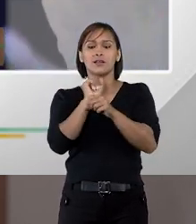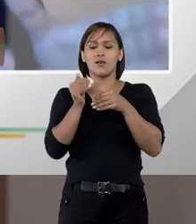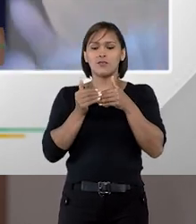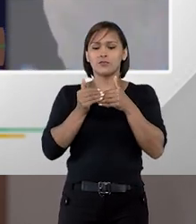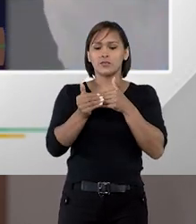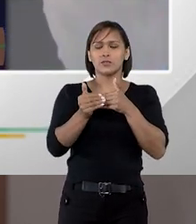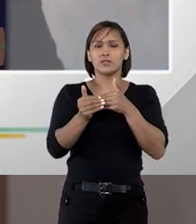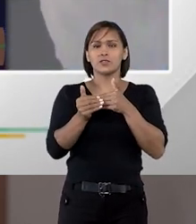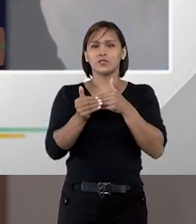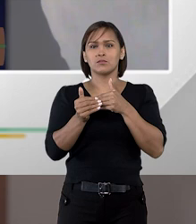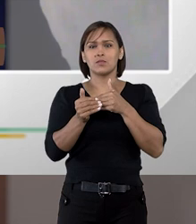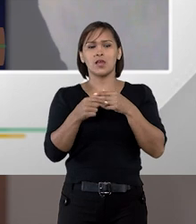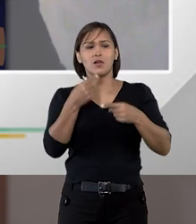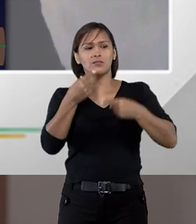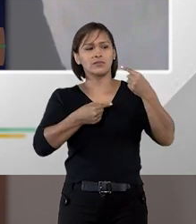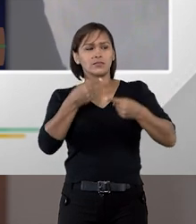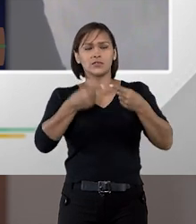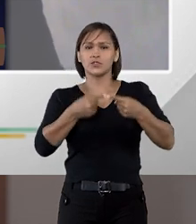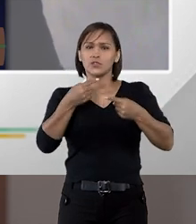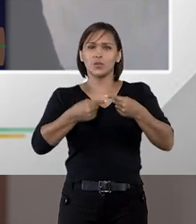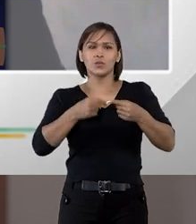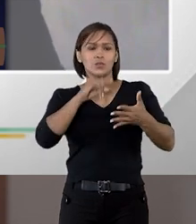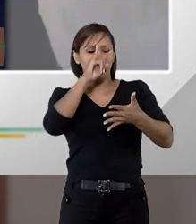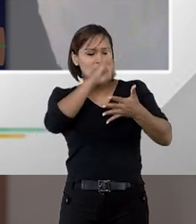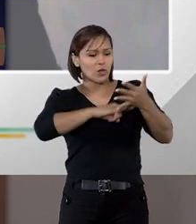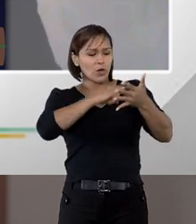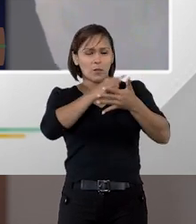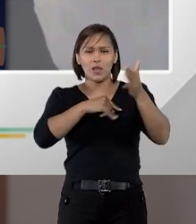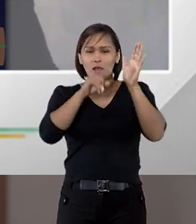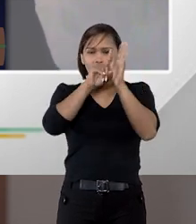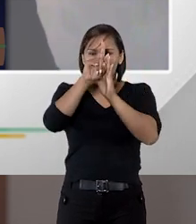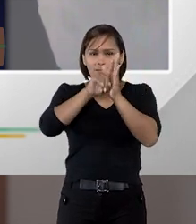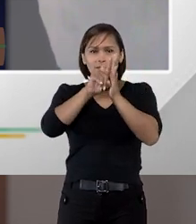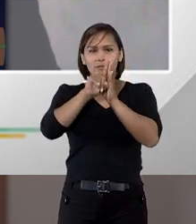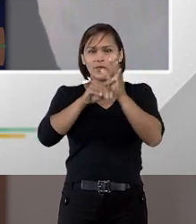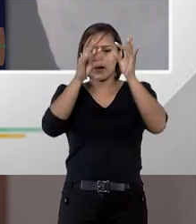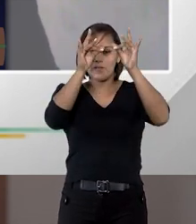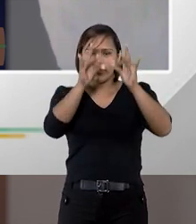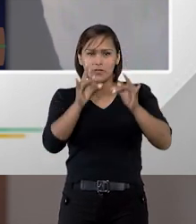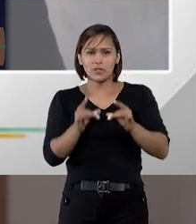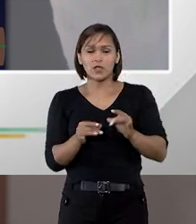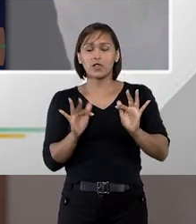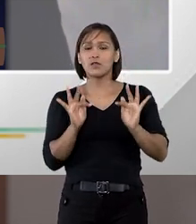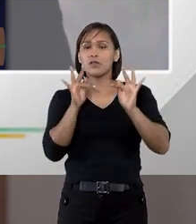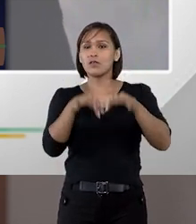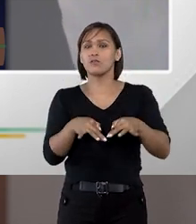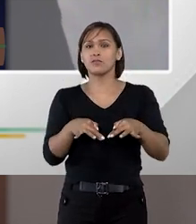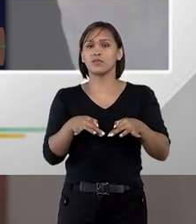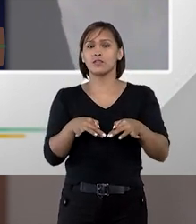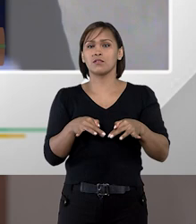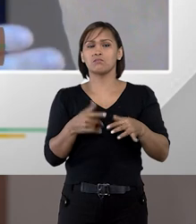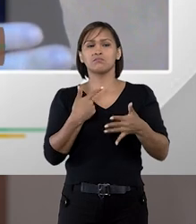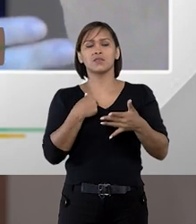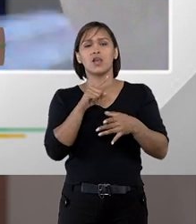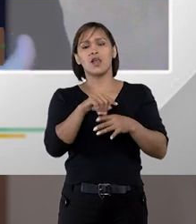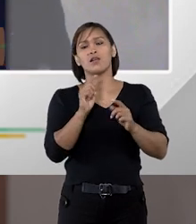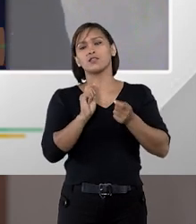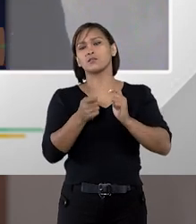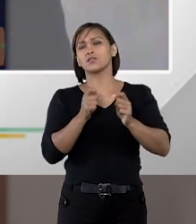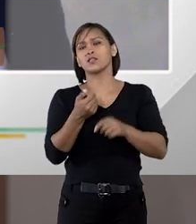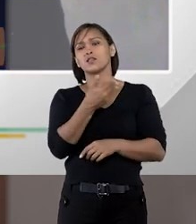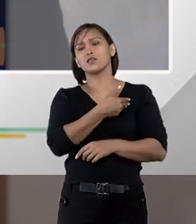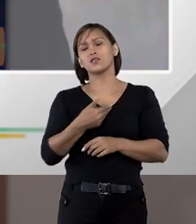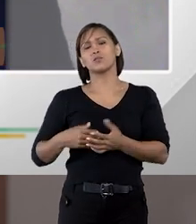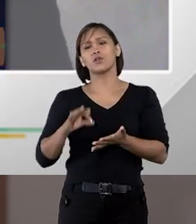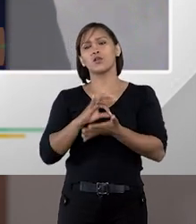paralisando o procedimento com discussões em relação a essa documentação de habilitação com todos os licitantes quando no final a